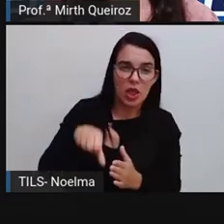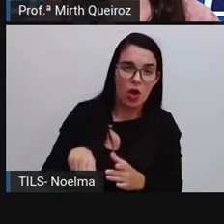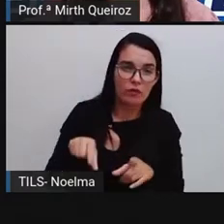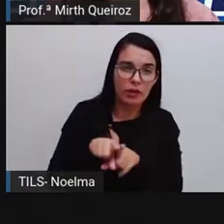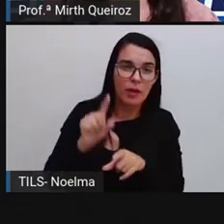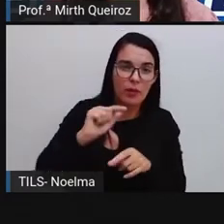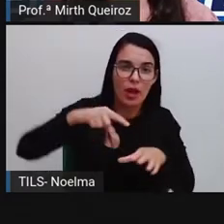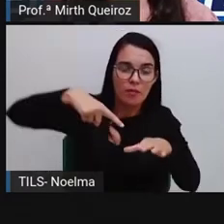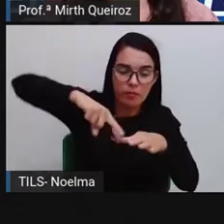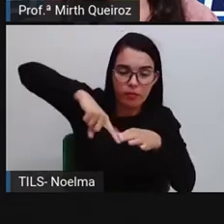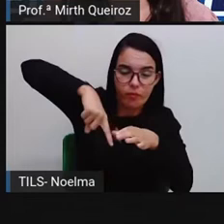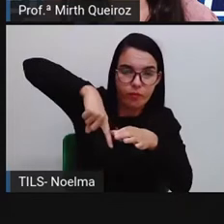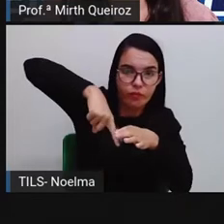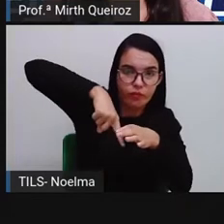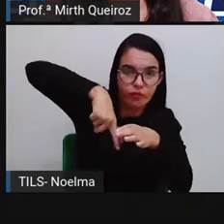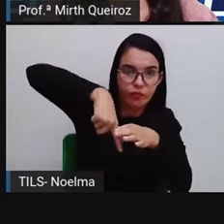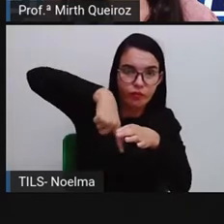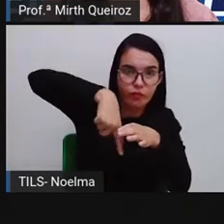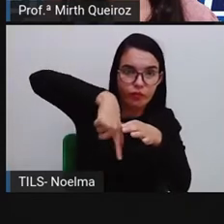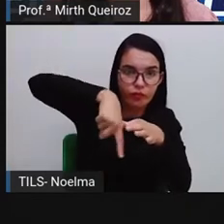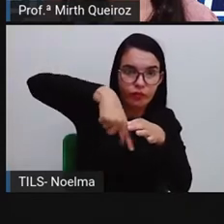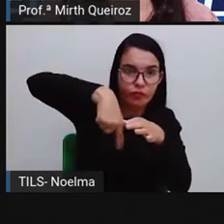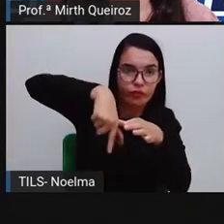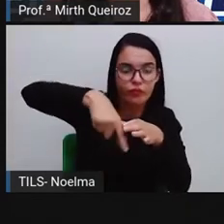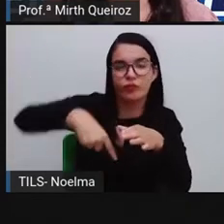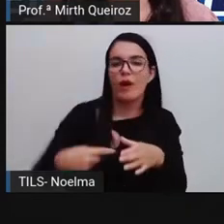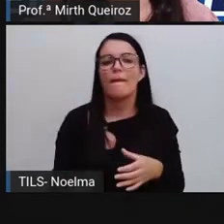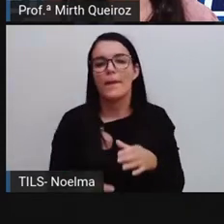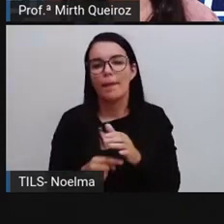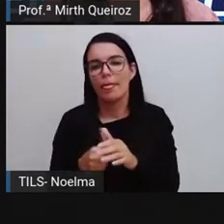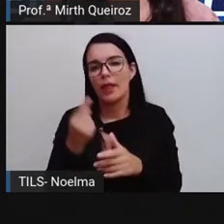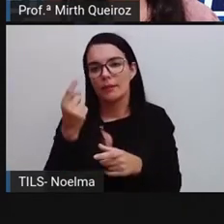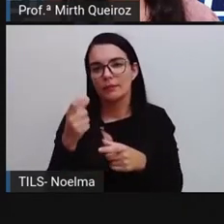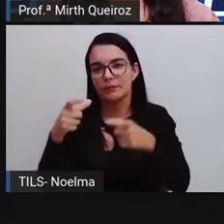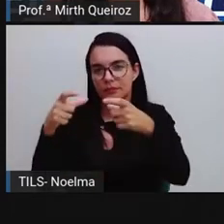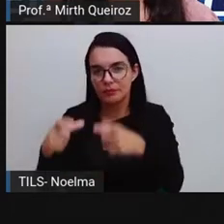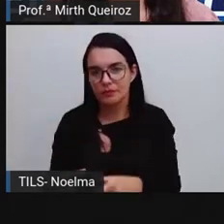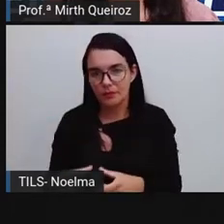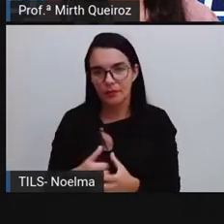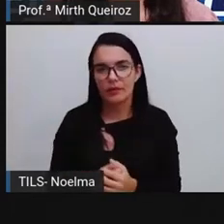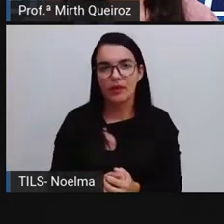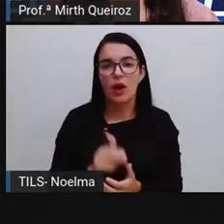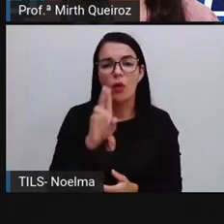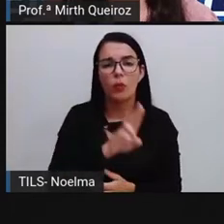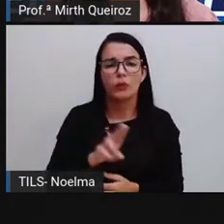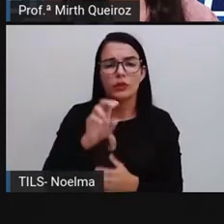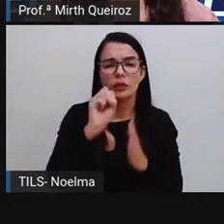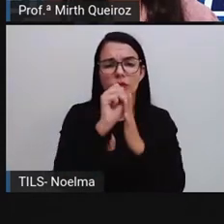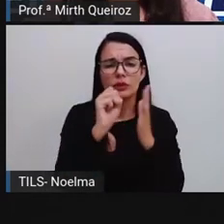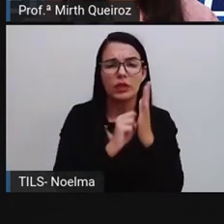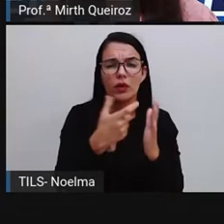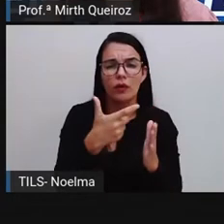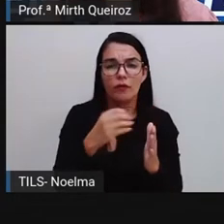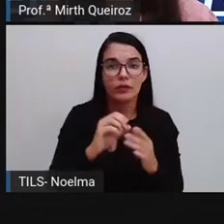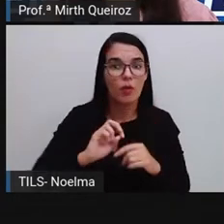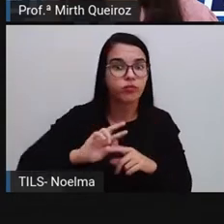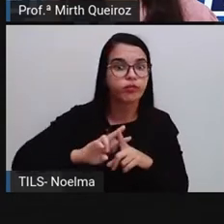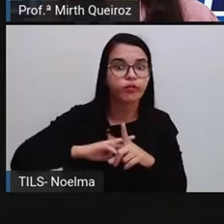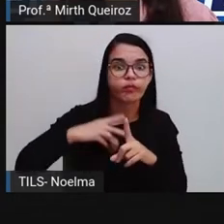em escala comercial, né? Dos primeiros postos petrolíferos. Sua utilização no século XX aumentou